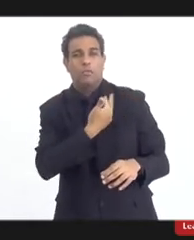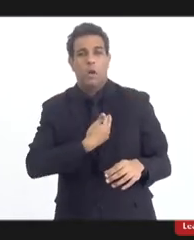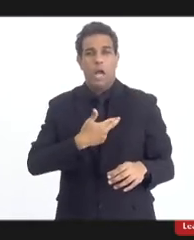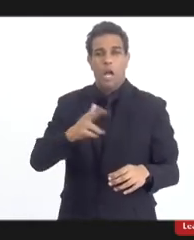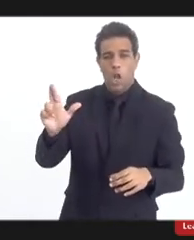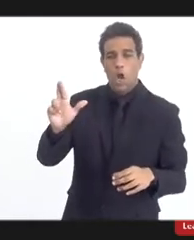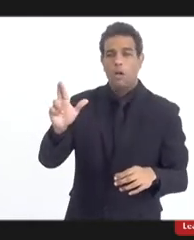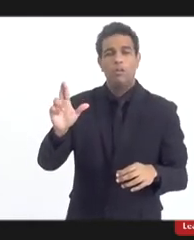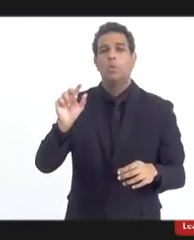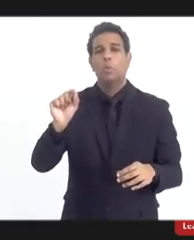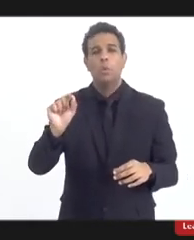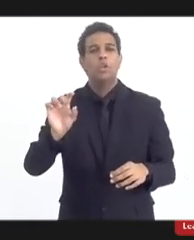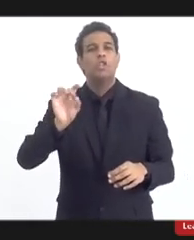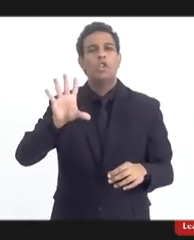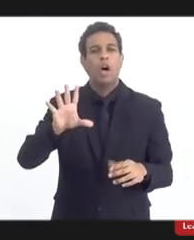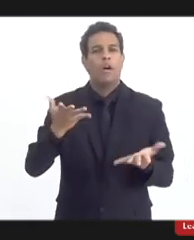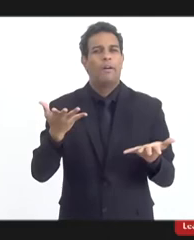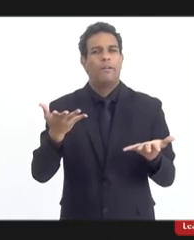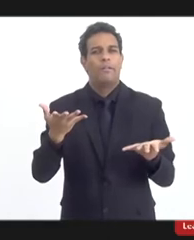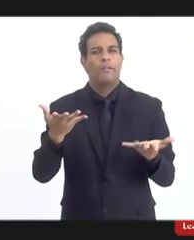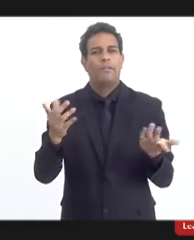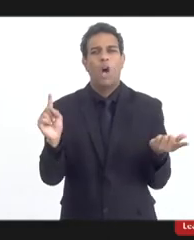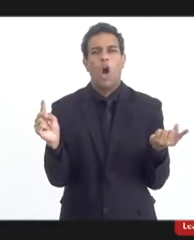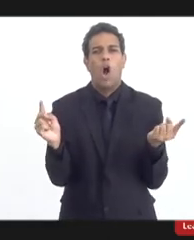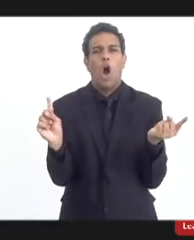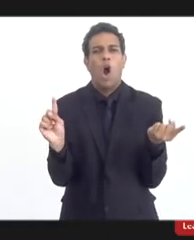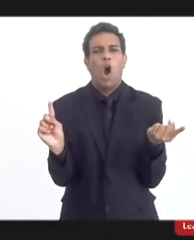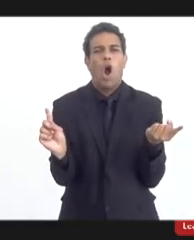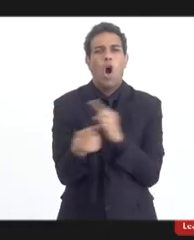a questão não é de dissensão,